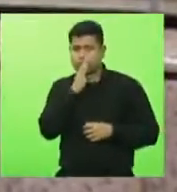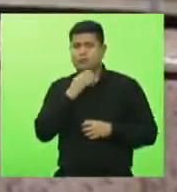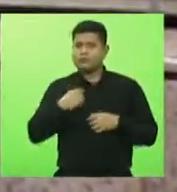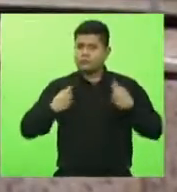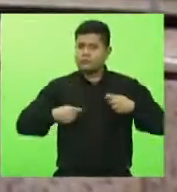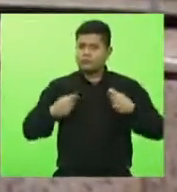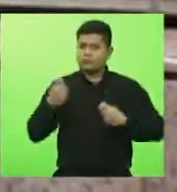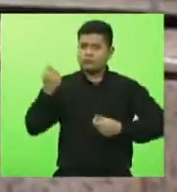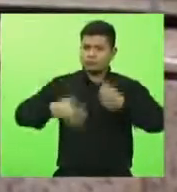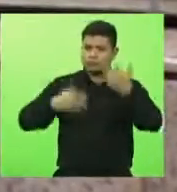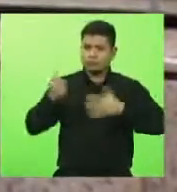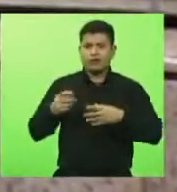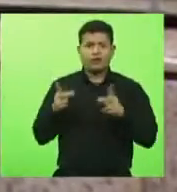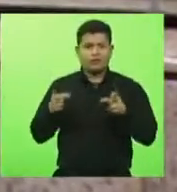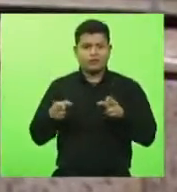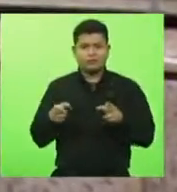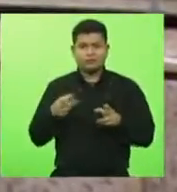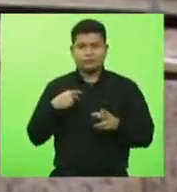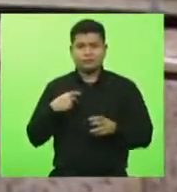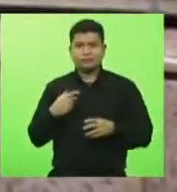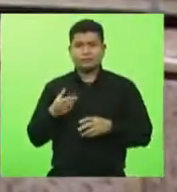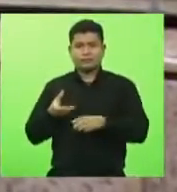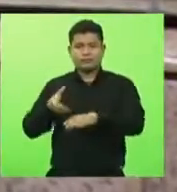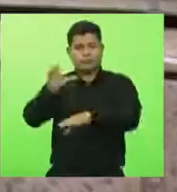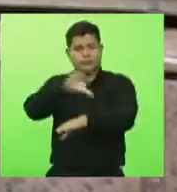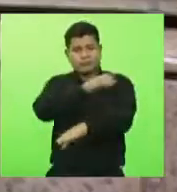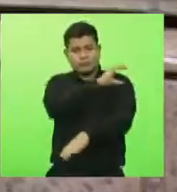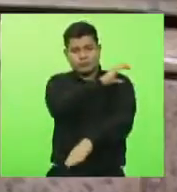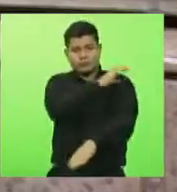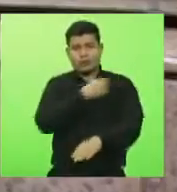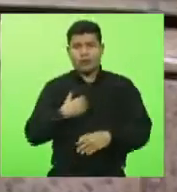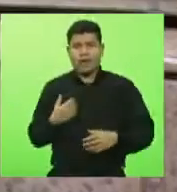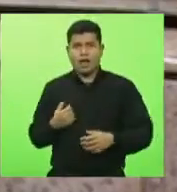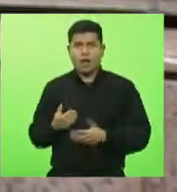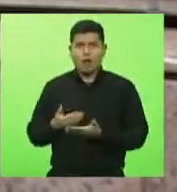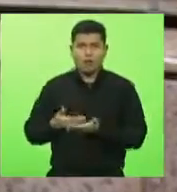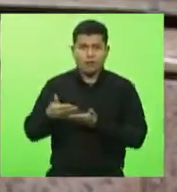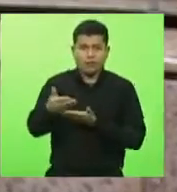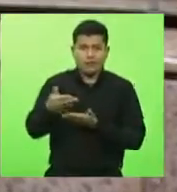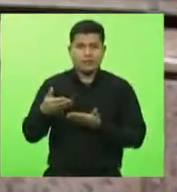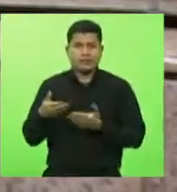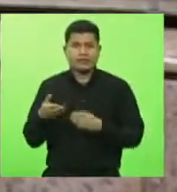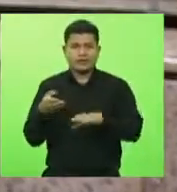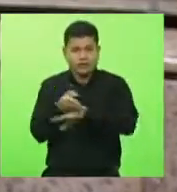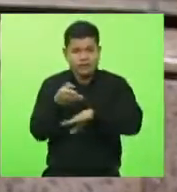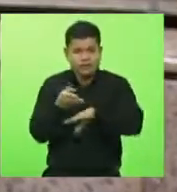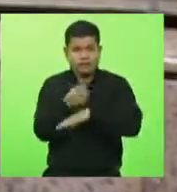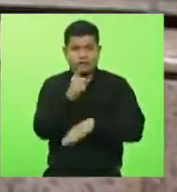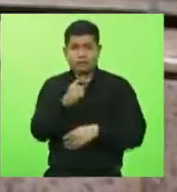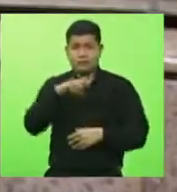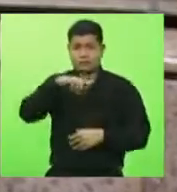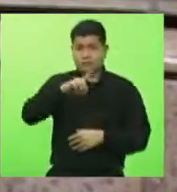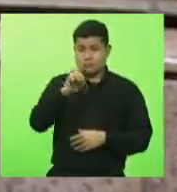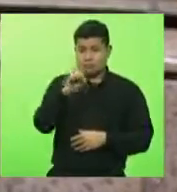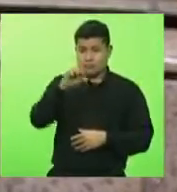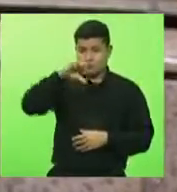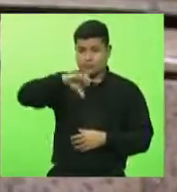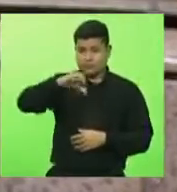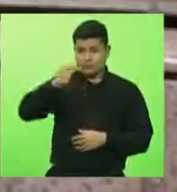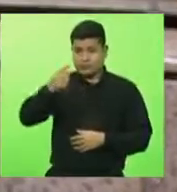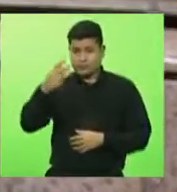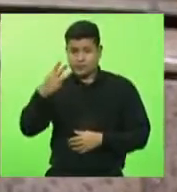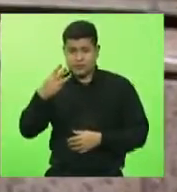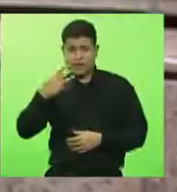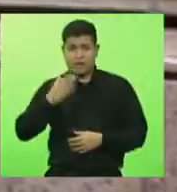naquela fronteira ali, deputado, desde 1973, 74, 75, quando meu pai e